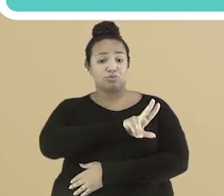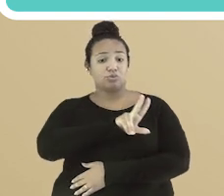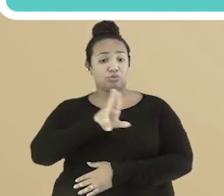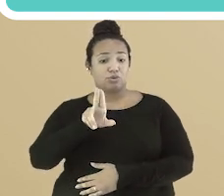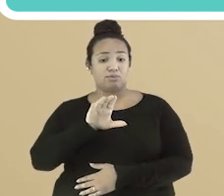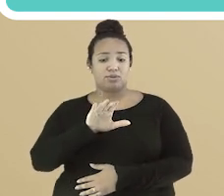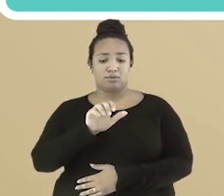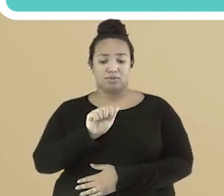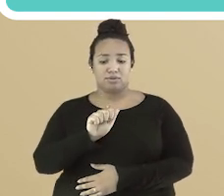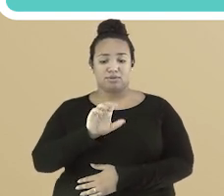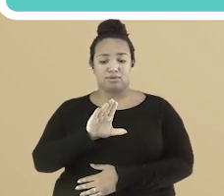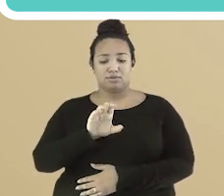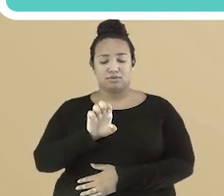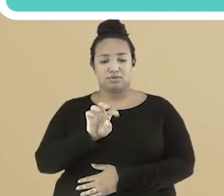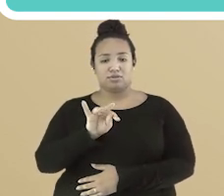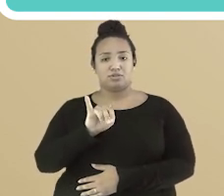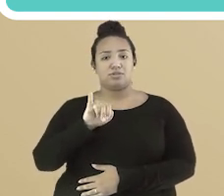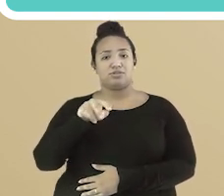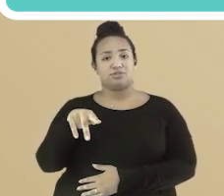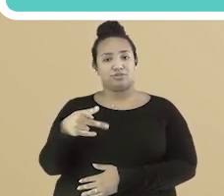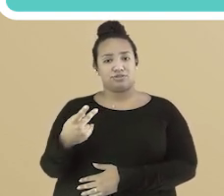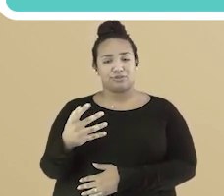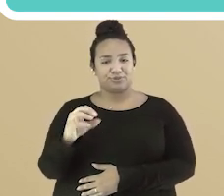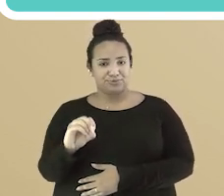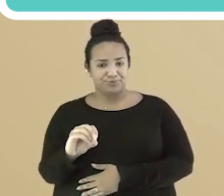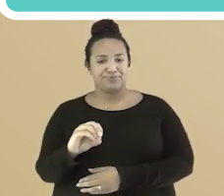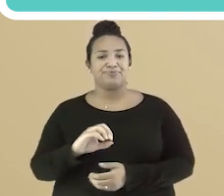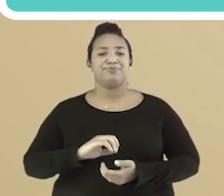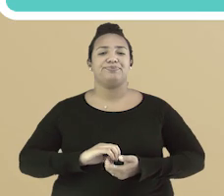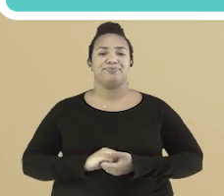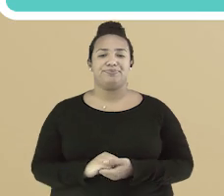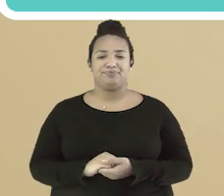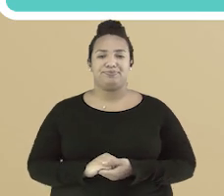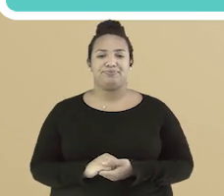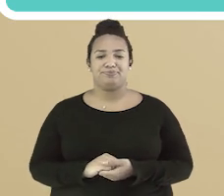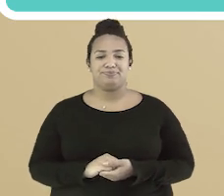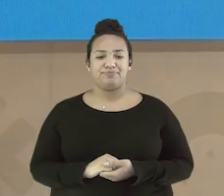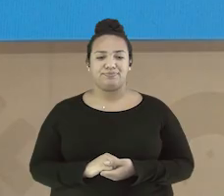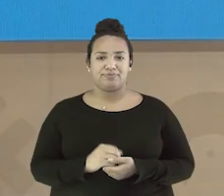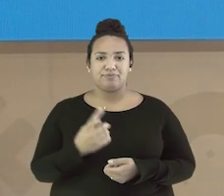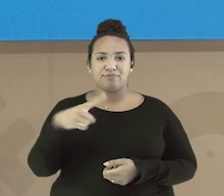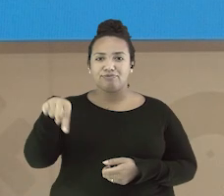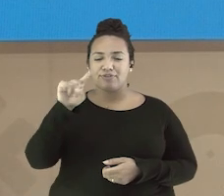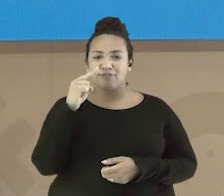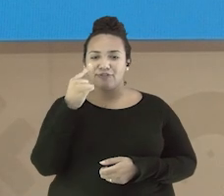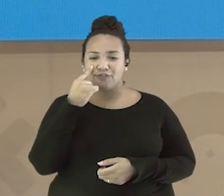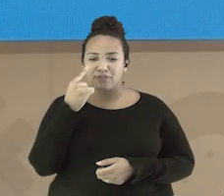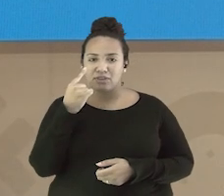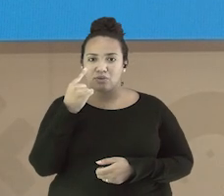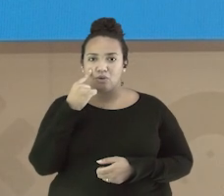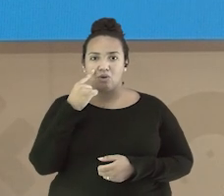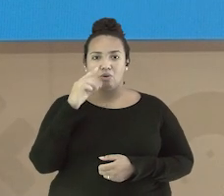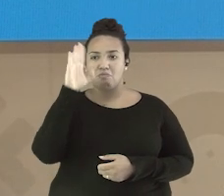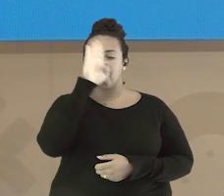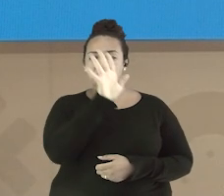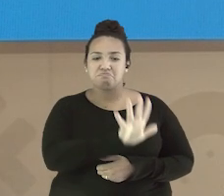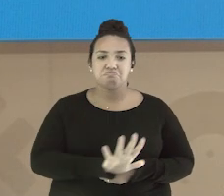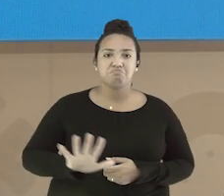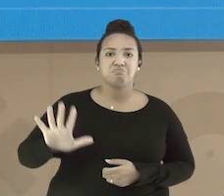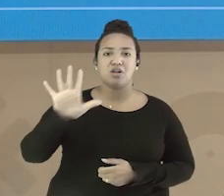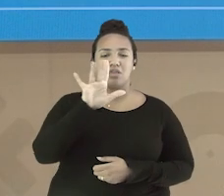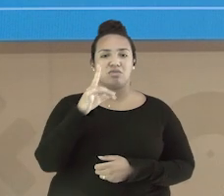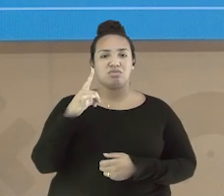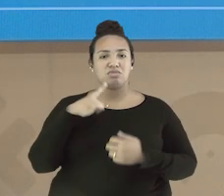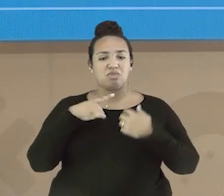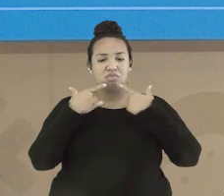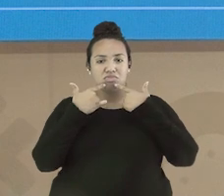pão de trigo. Já no Rio Grande do Sul, cacetinho. Viram como estudar os salários do Brasil